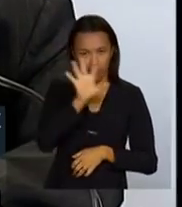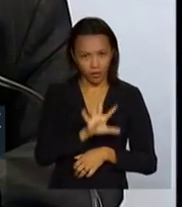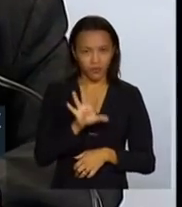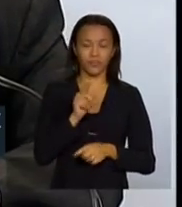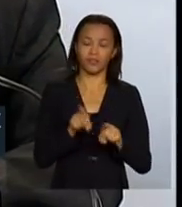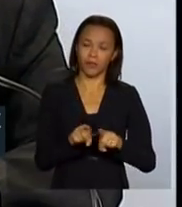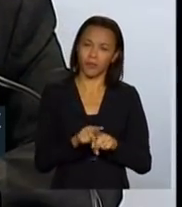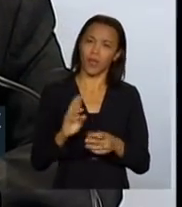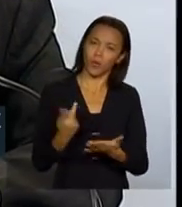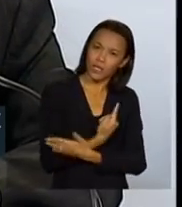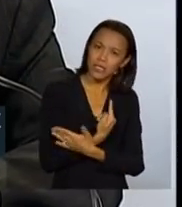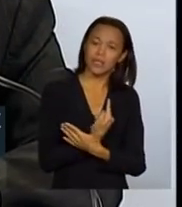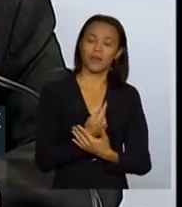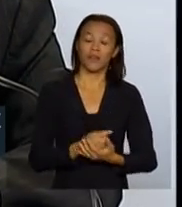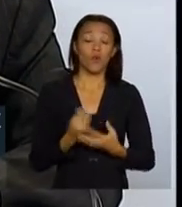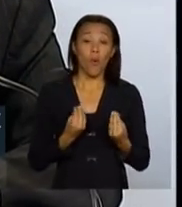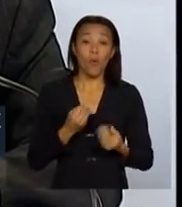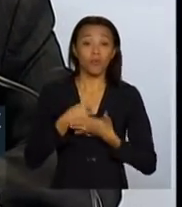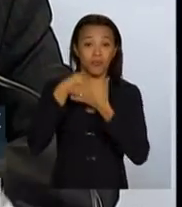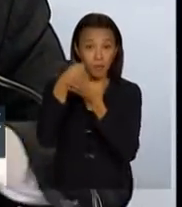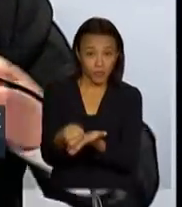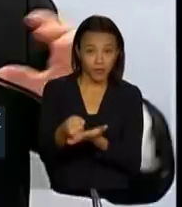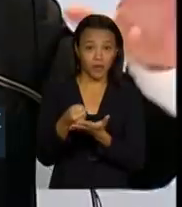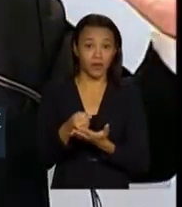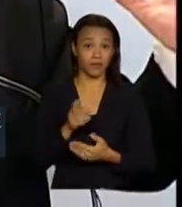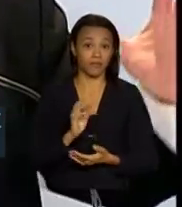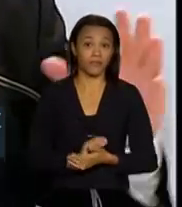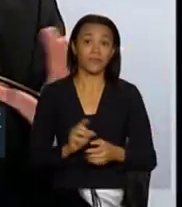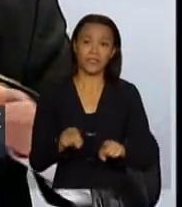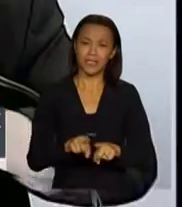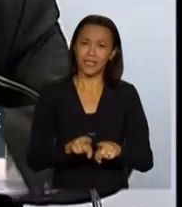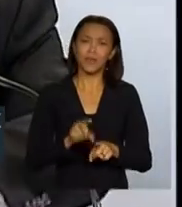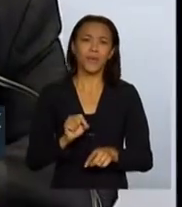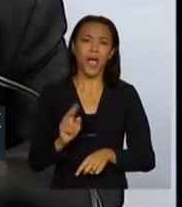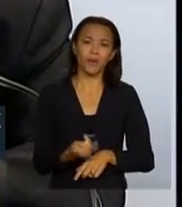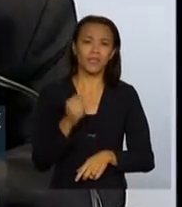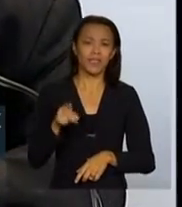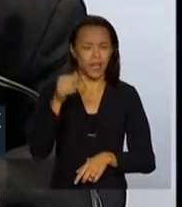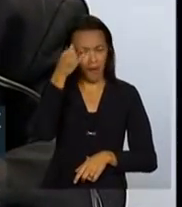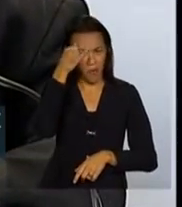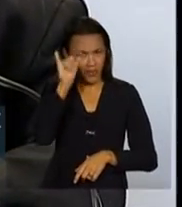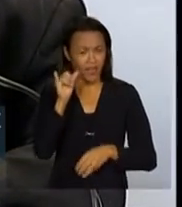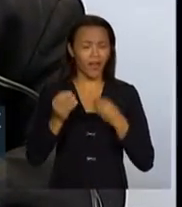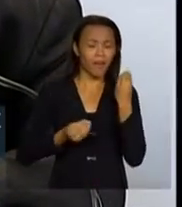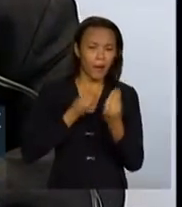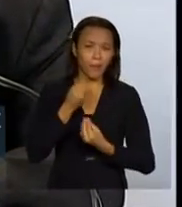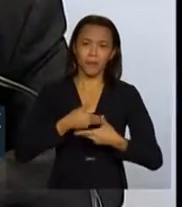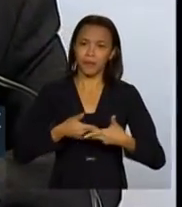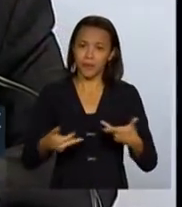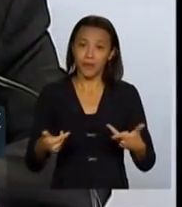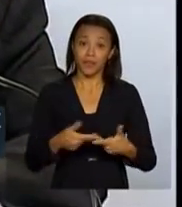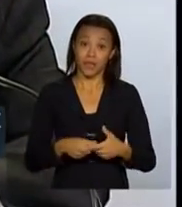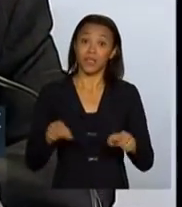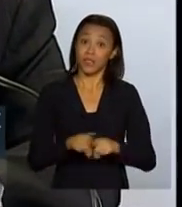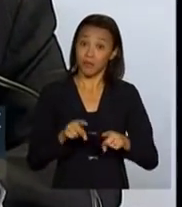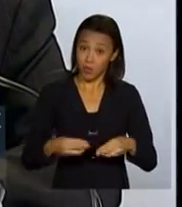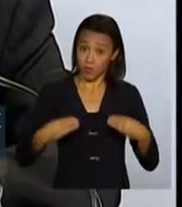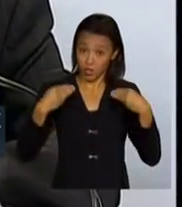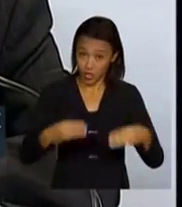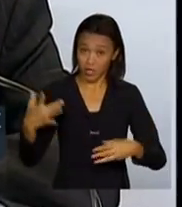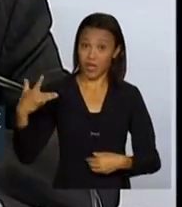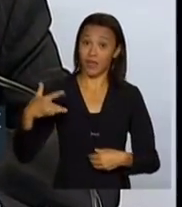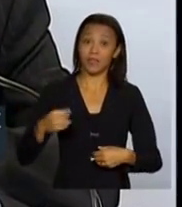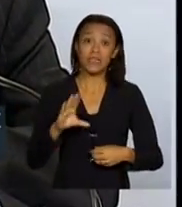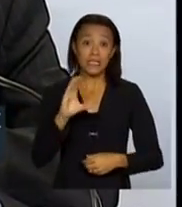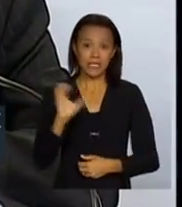organização de resposta a desastres, que tem também um componente grande de prevenção, o Ministério da Ciência e Tecnologia